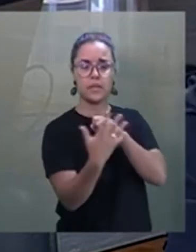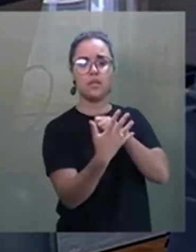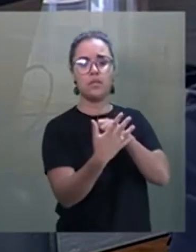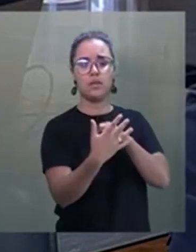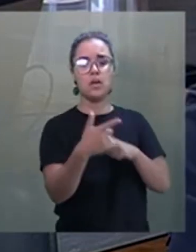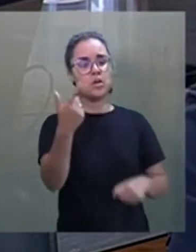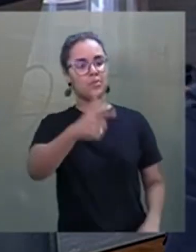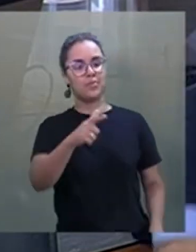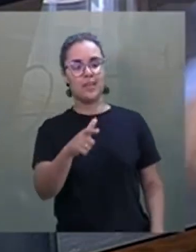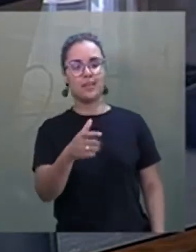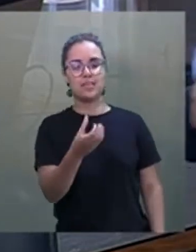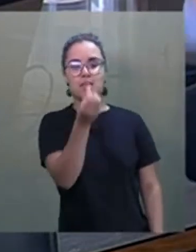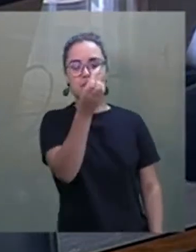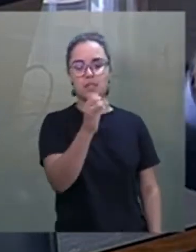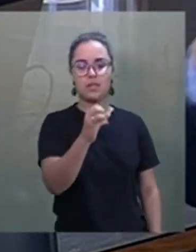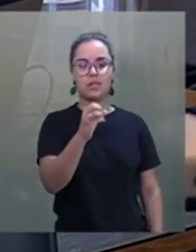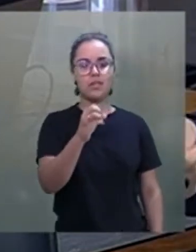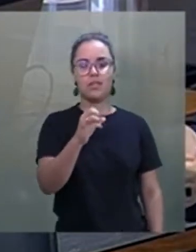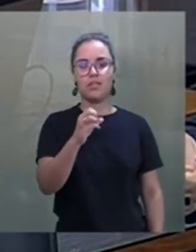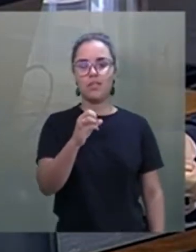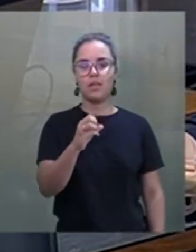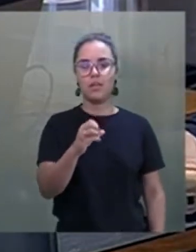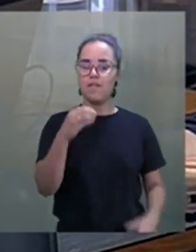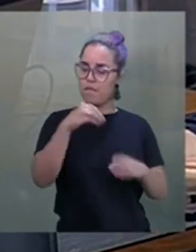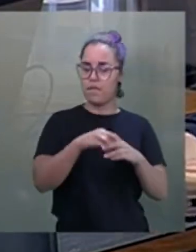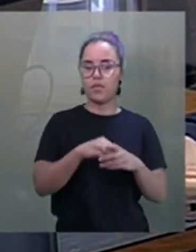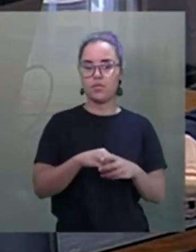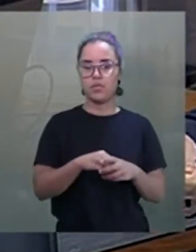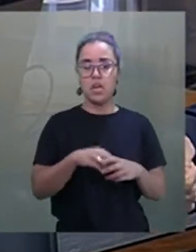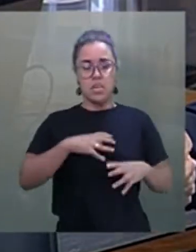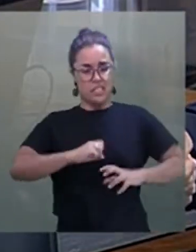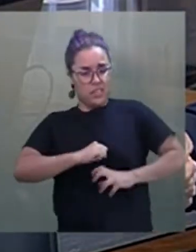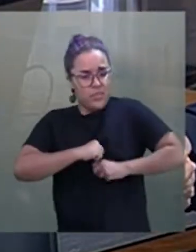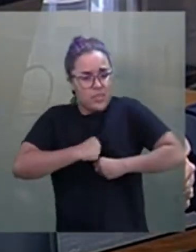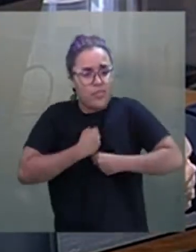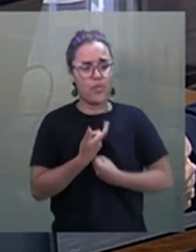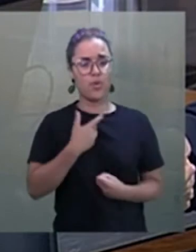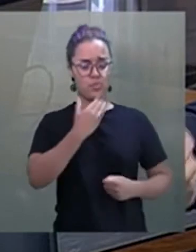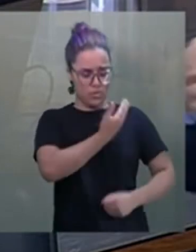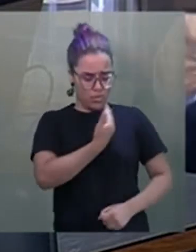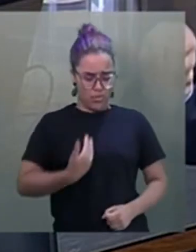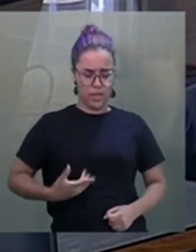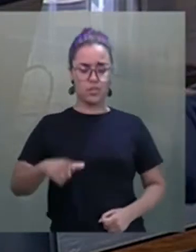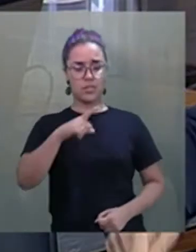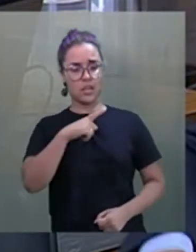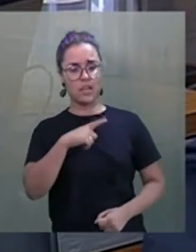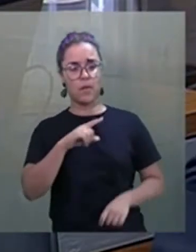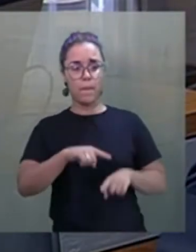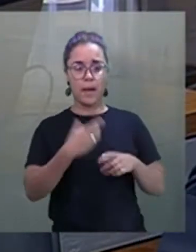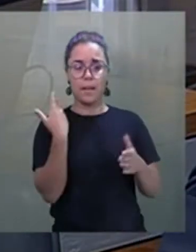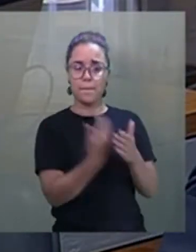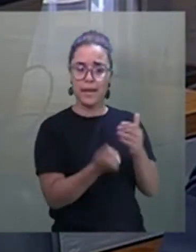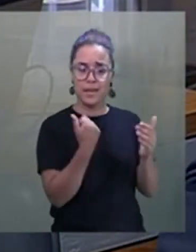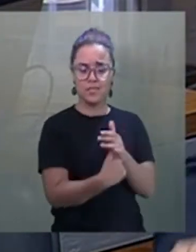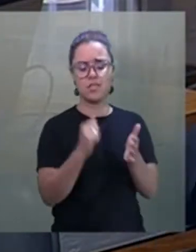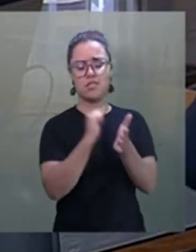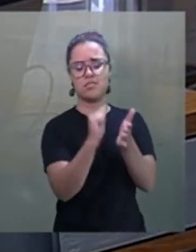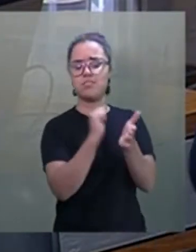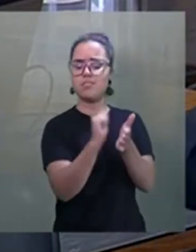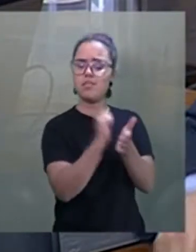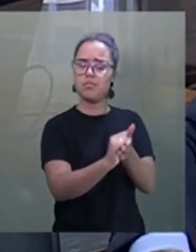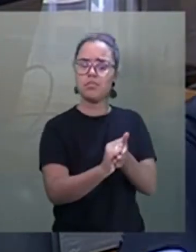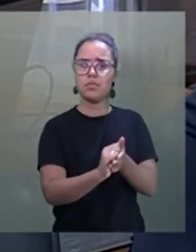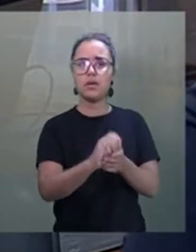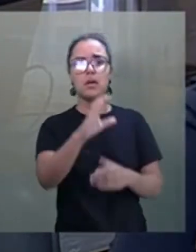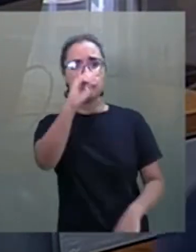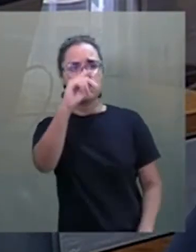país. O esforço que o governo teve para retirar a assinatura da CPI, tivesse se